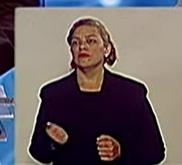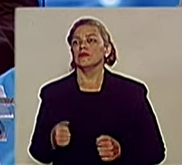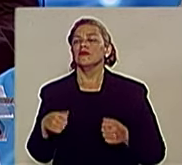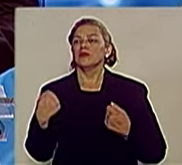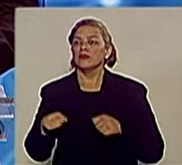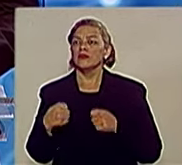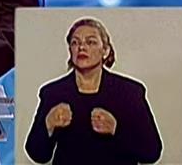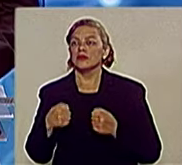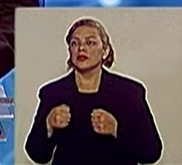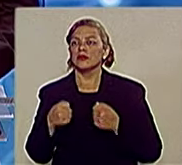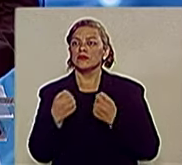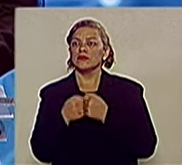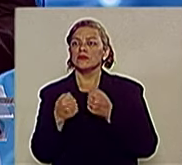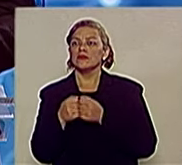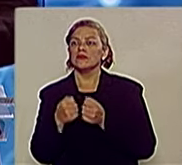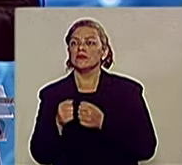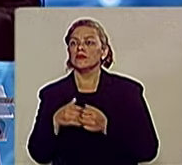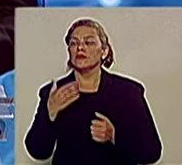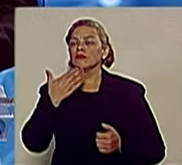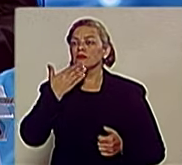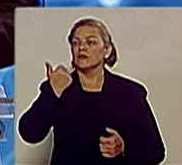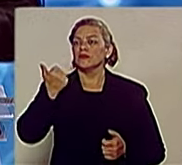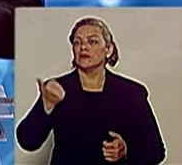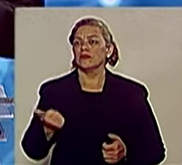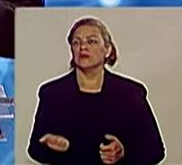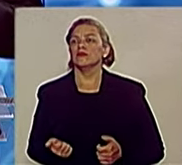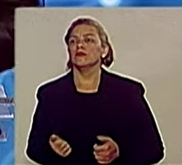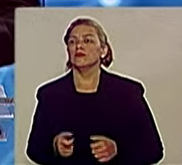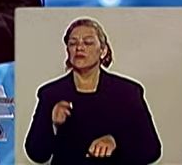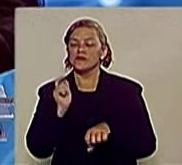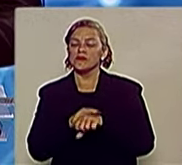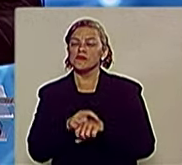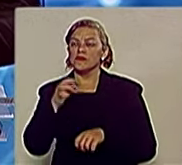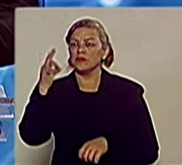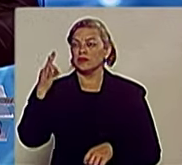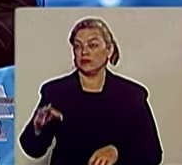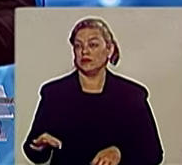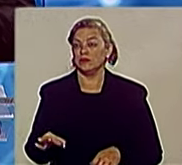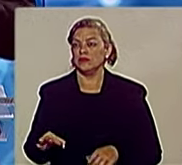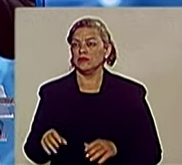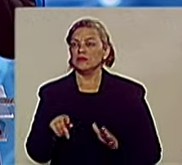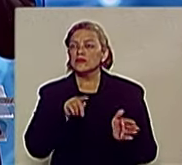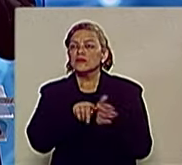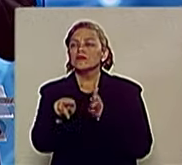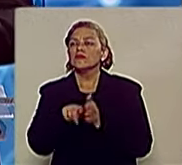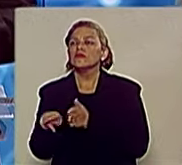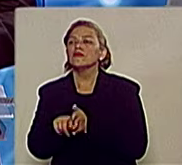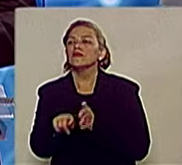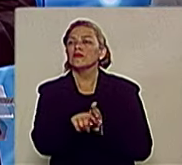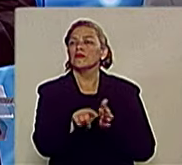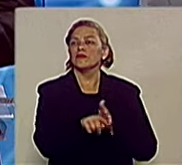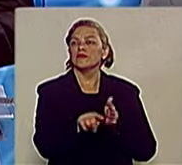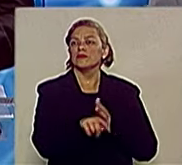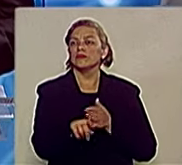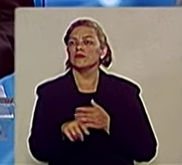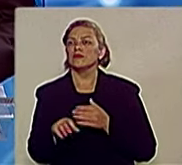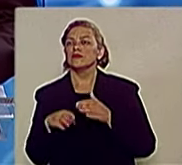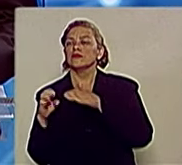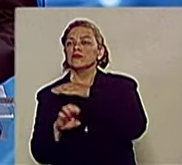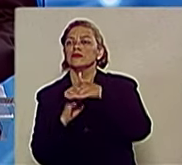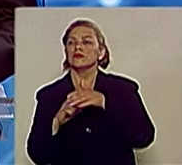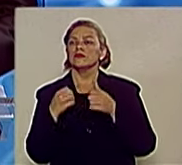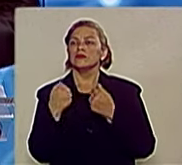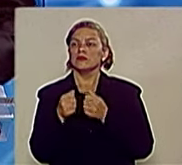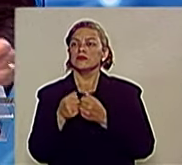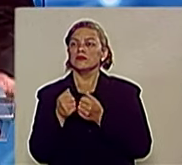digno, um transporte de qualidade, um transporte pontual. Fiscalizar as empresas de ônibus para que ela possa entregar para a população aquilo que